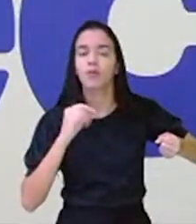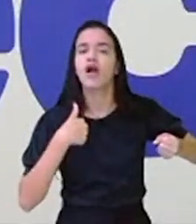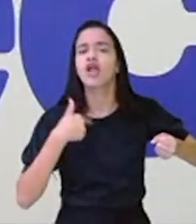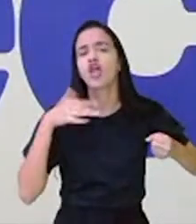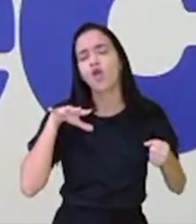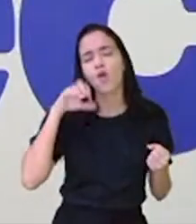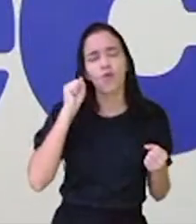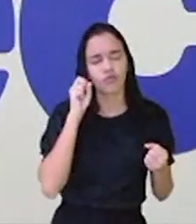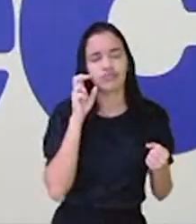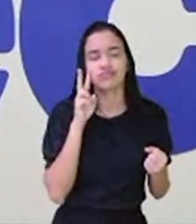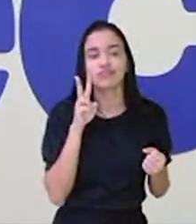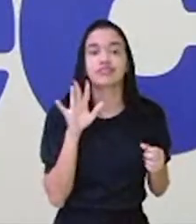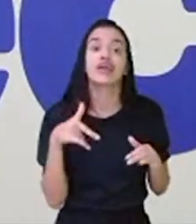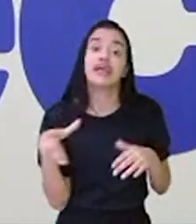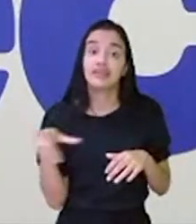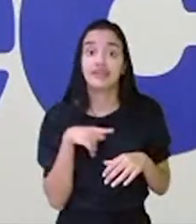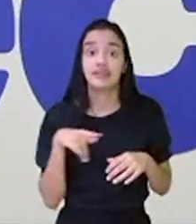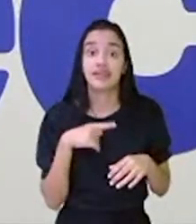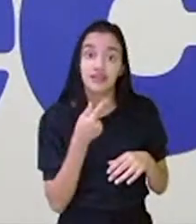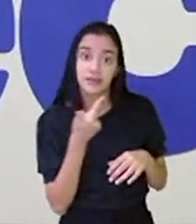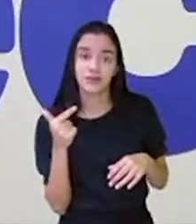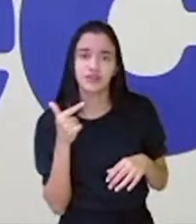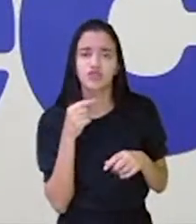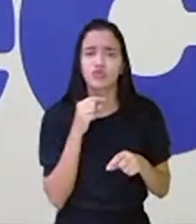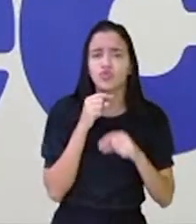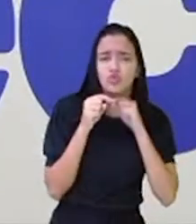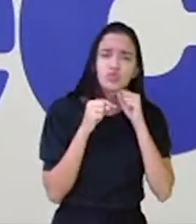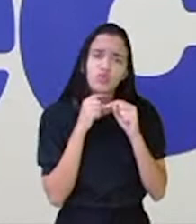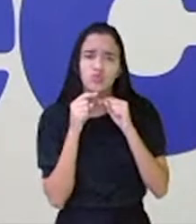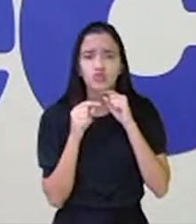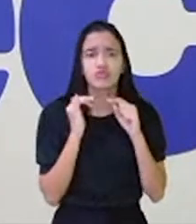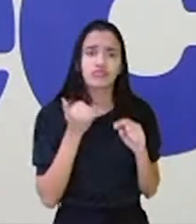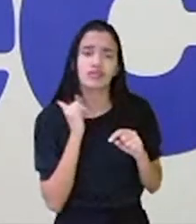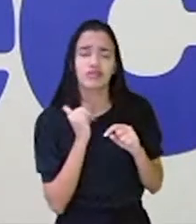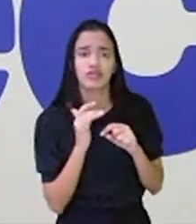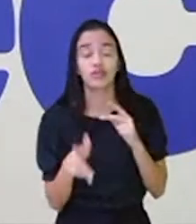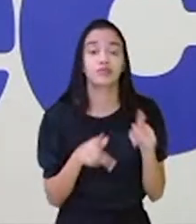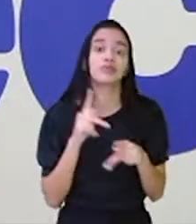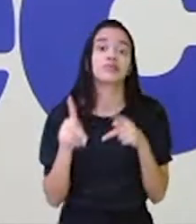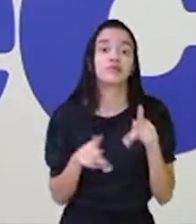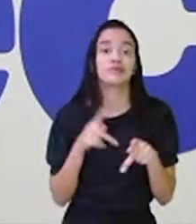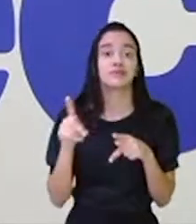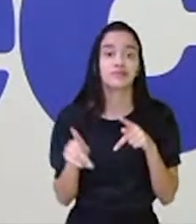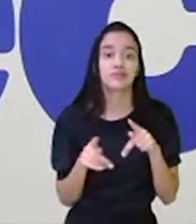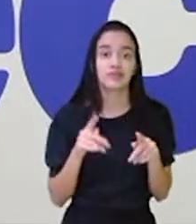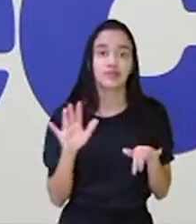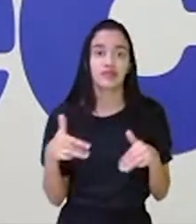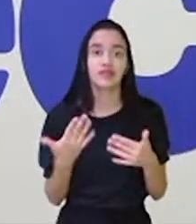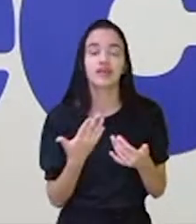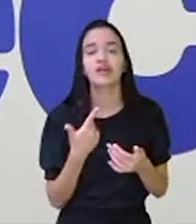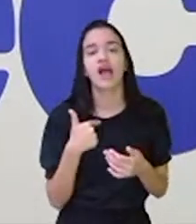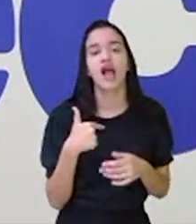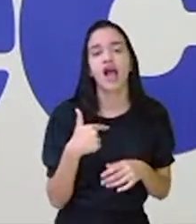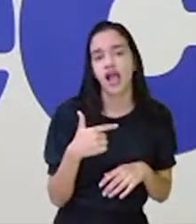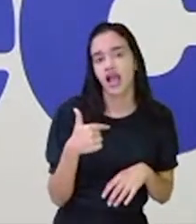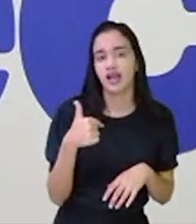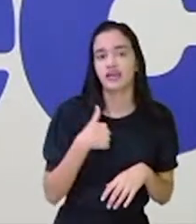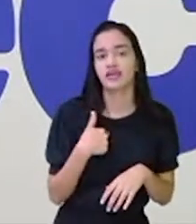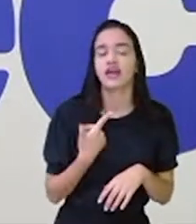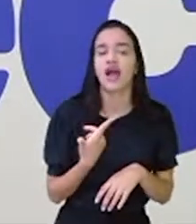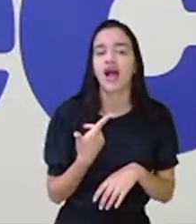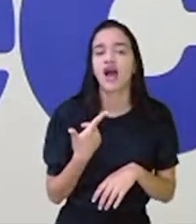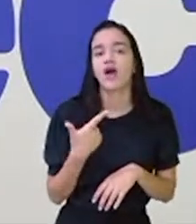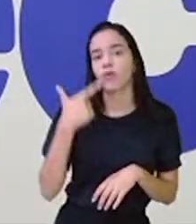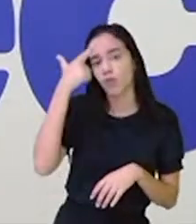Já ouvi falar muito. Tem outro aqui, que aí eu fiquei na dúvida se é um ditado popular, professora Mauricêa. Cara feia, para mim, é